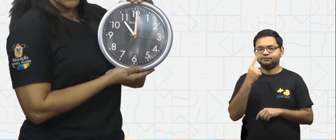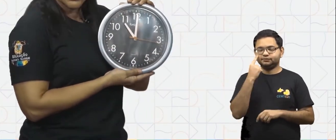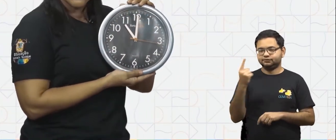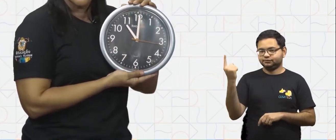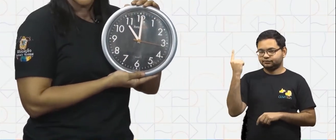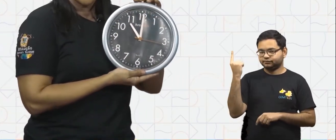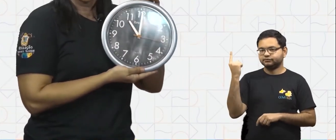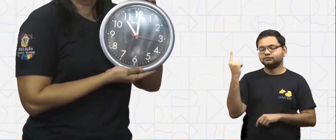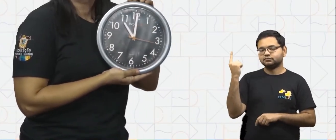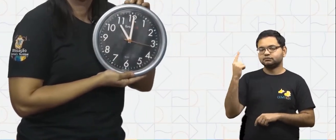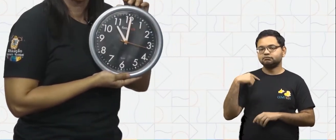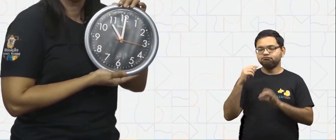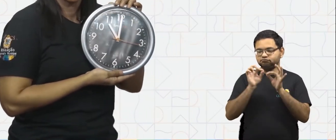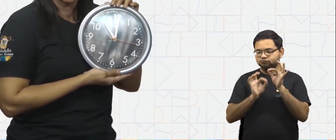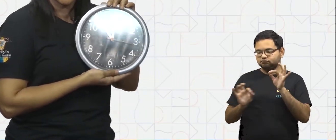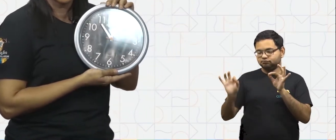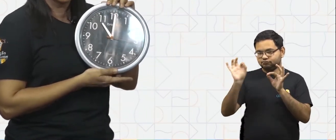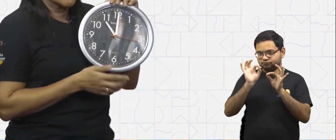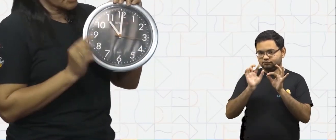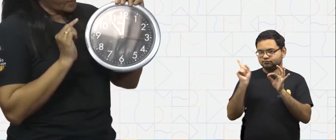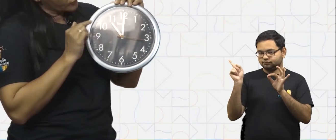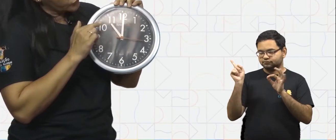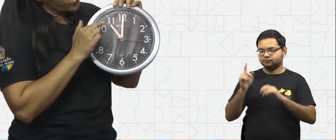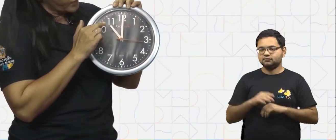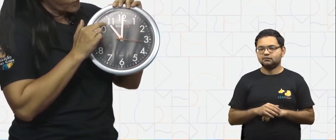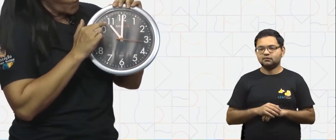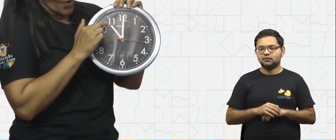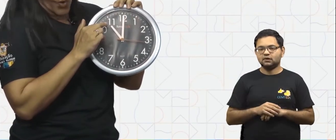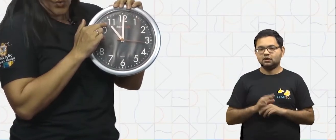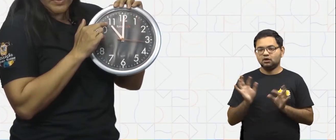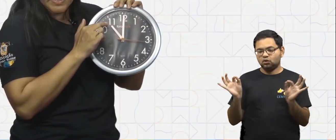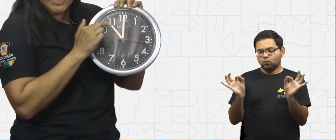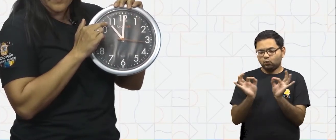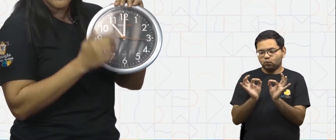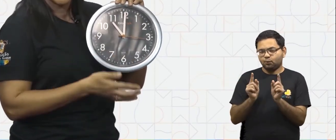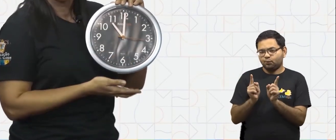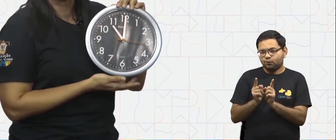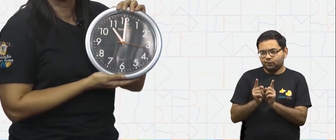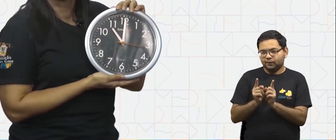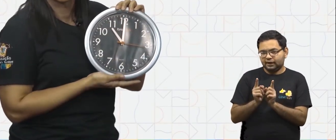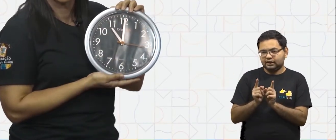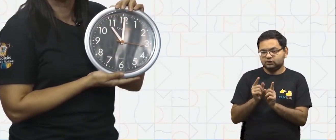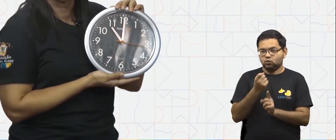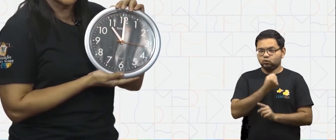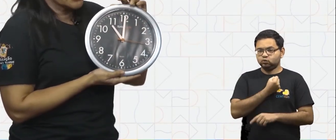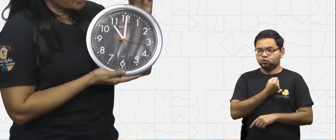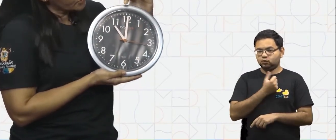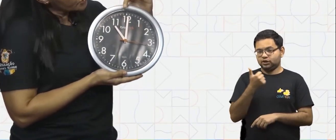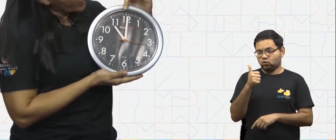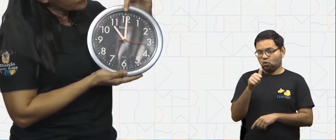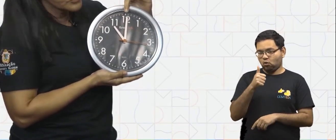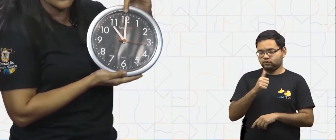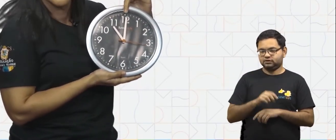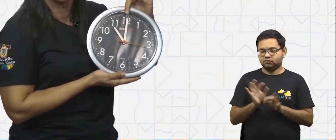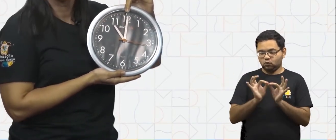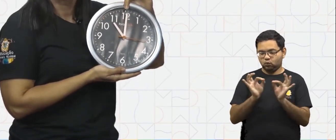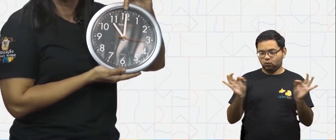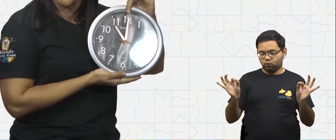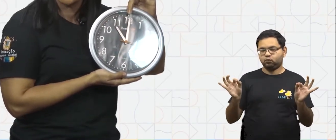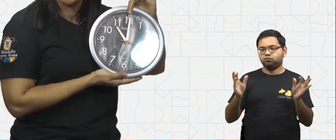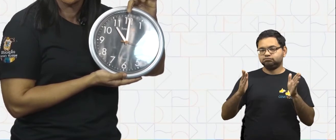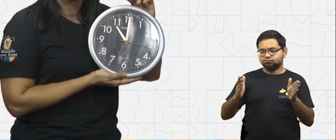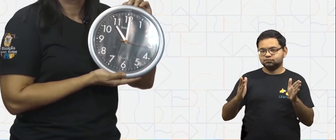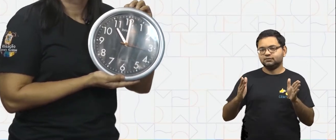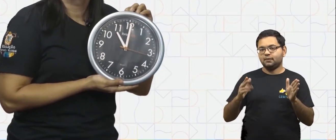no relógio, o ponteiro pequeno está no número 11. E o ponteiro grande está no número